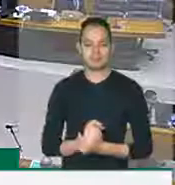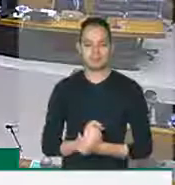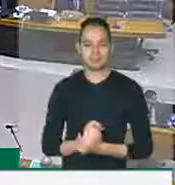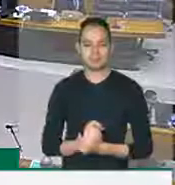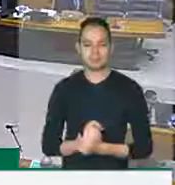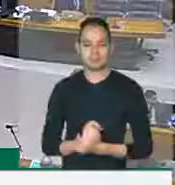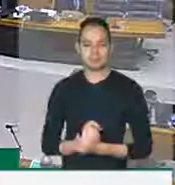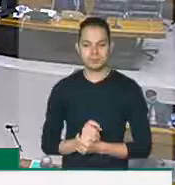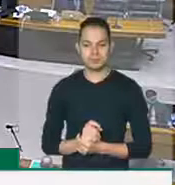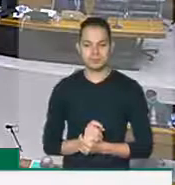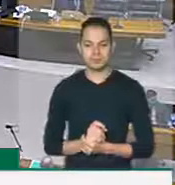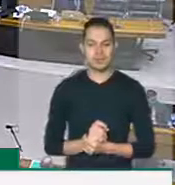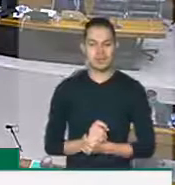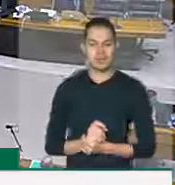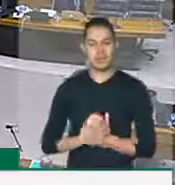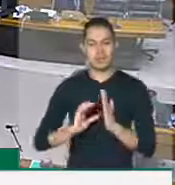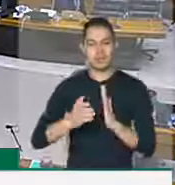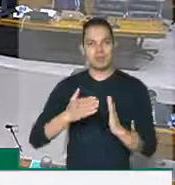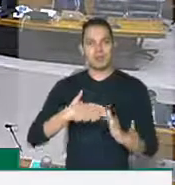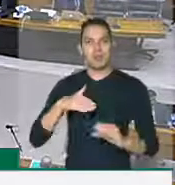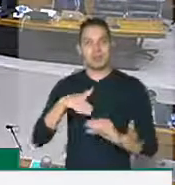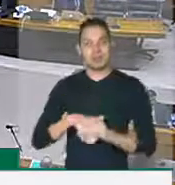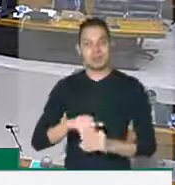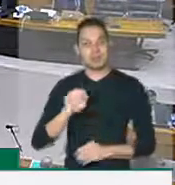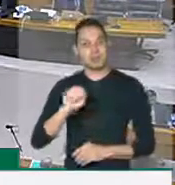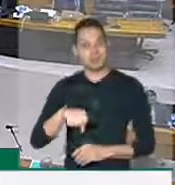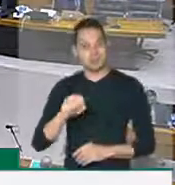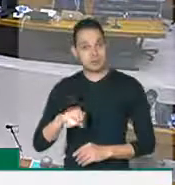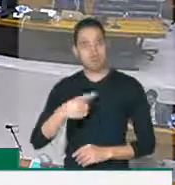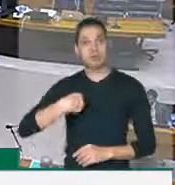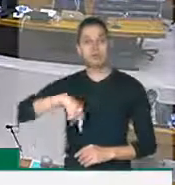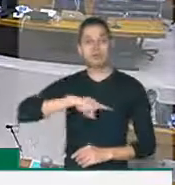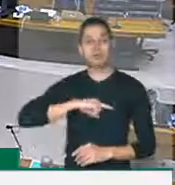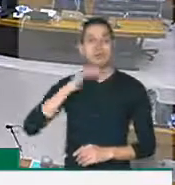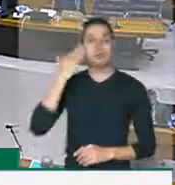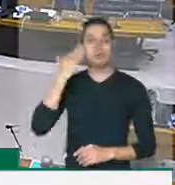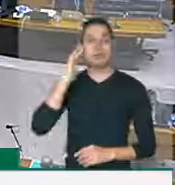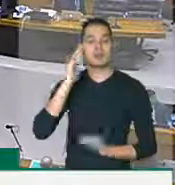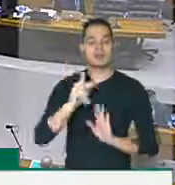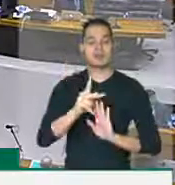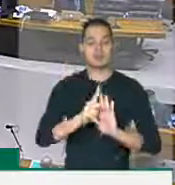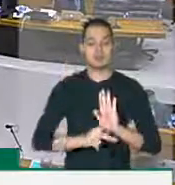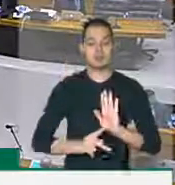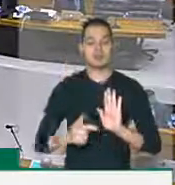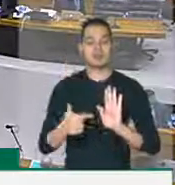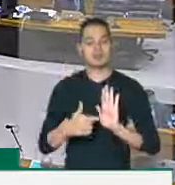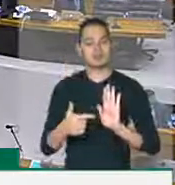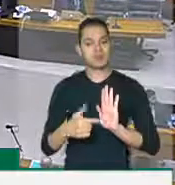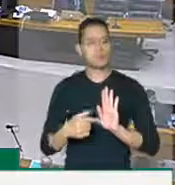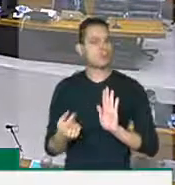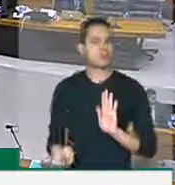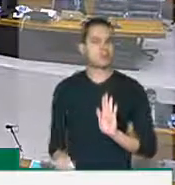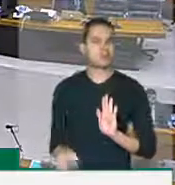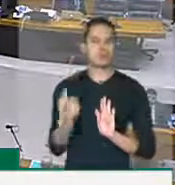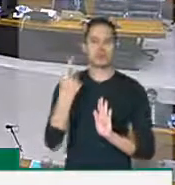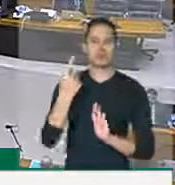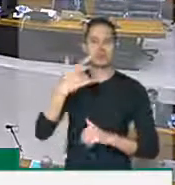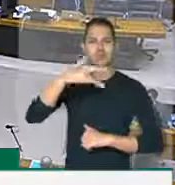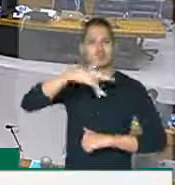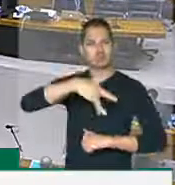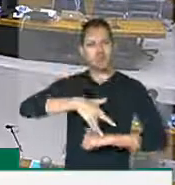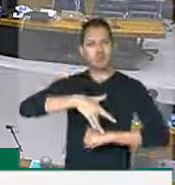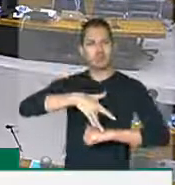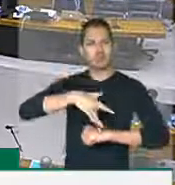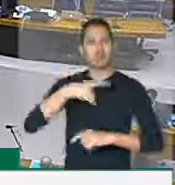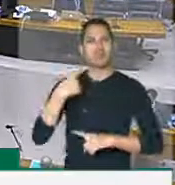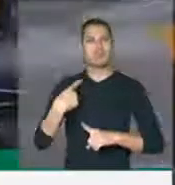O ICB orienta sim. Nós entendemos que esse projeto é um grande absurdo, porque